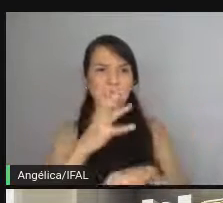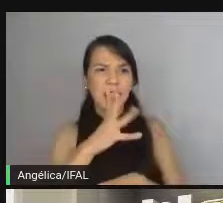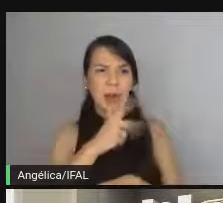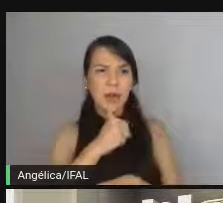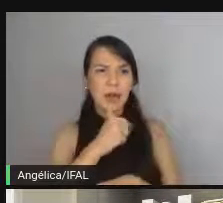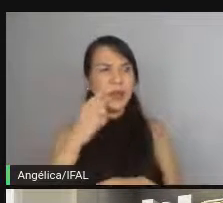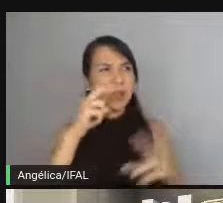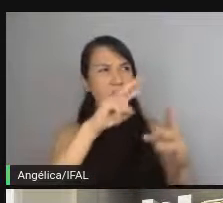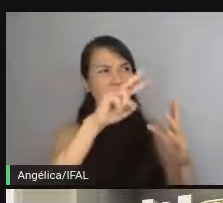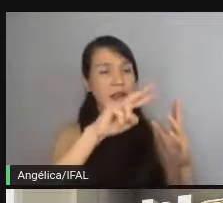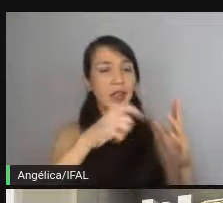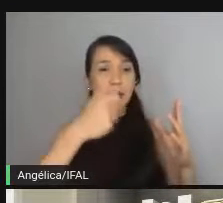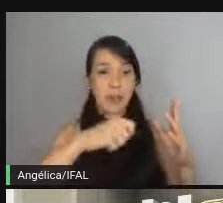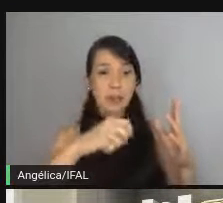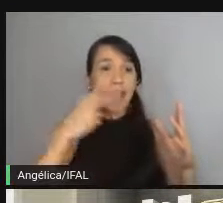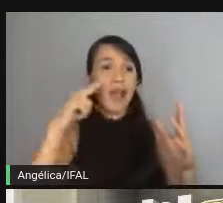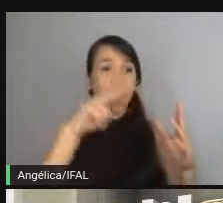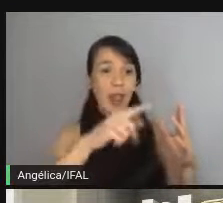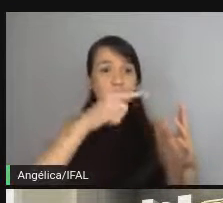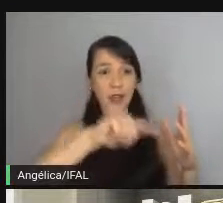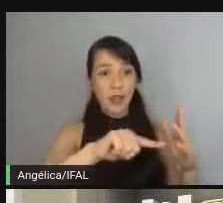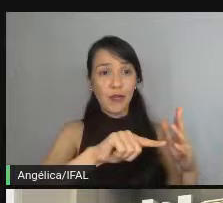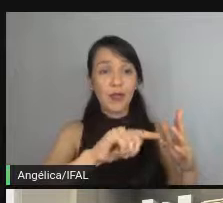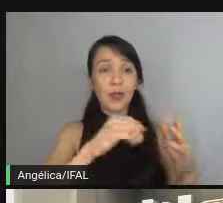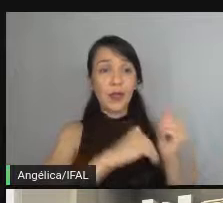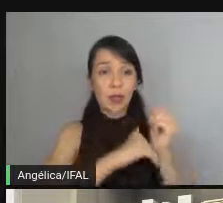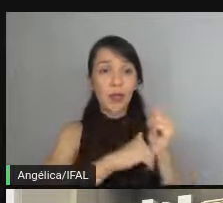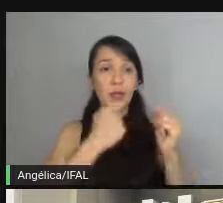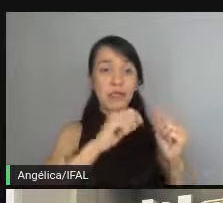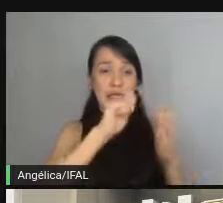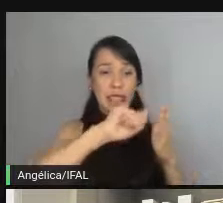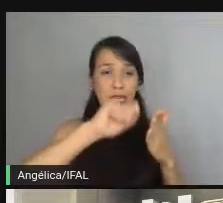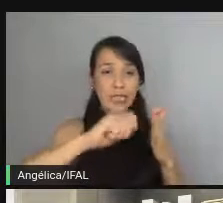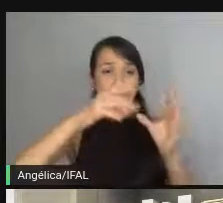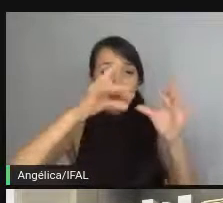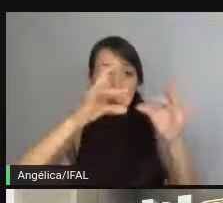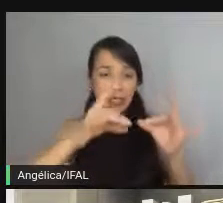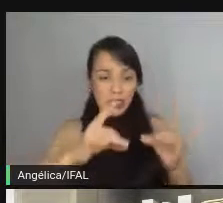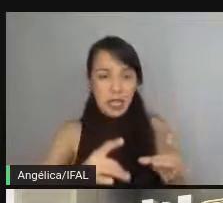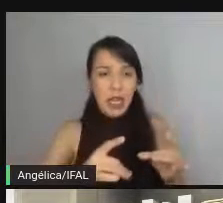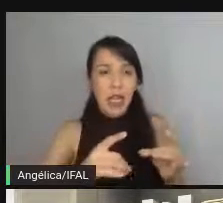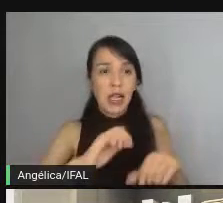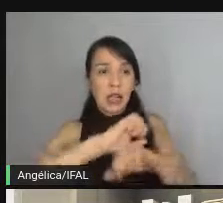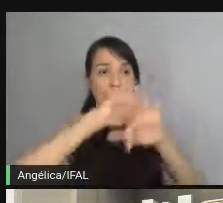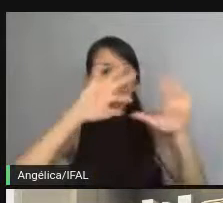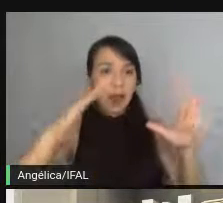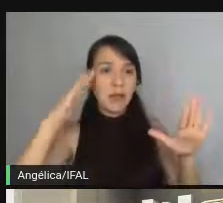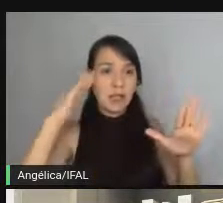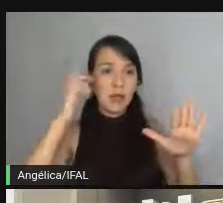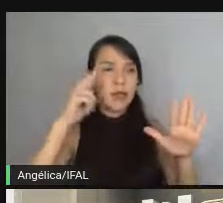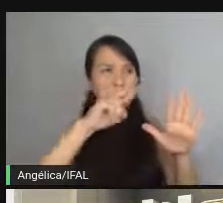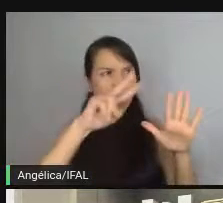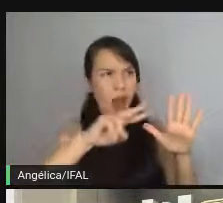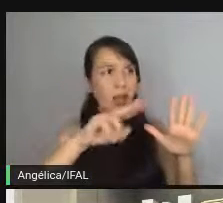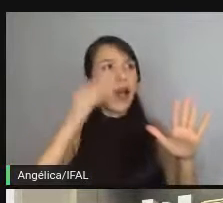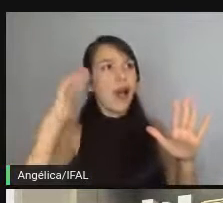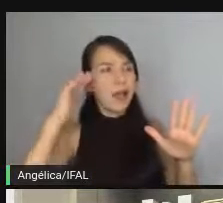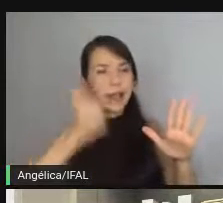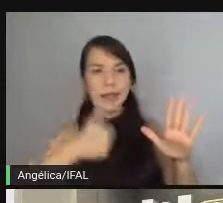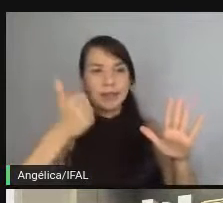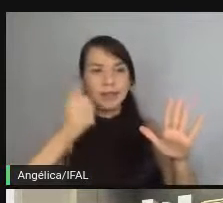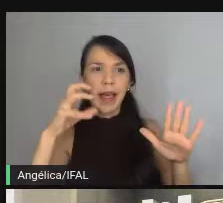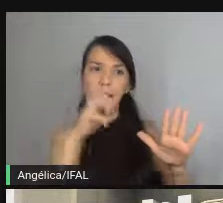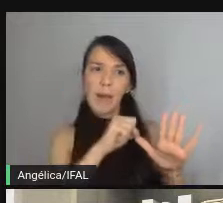você vai ter que reler seu código. E o seu código tem que estar bem escrito, bem claro, para você conseguir ler e entender de primeira.